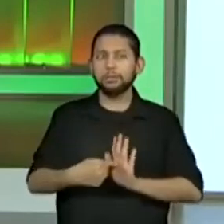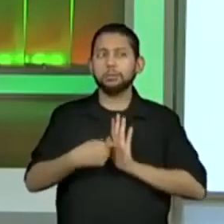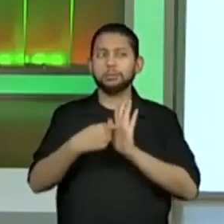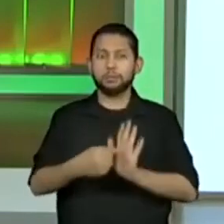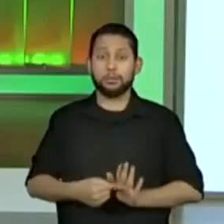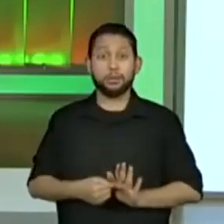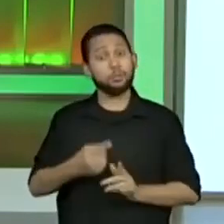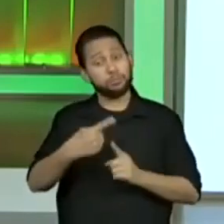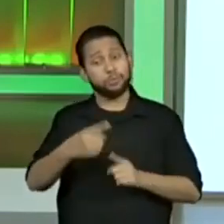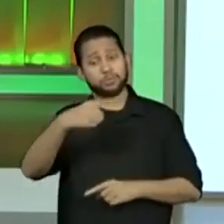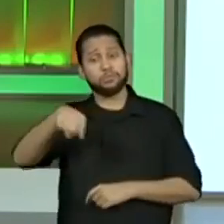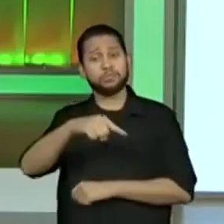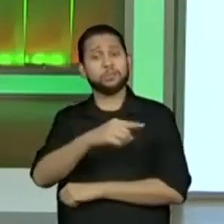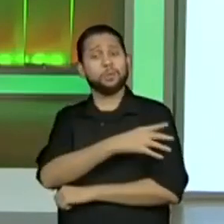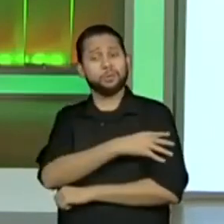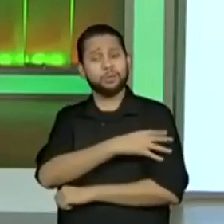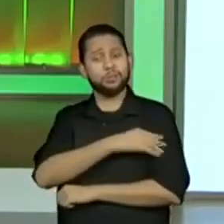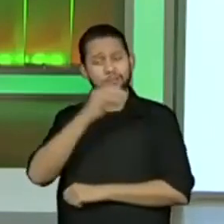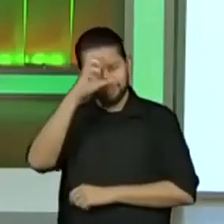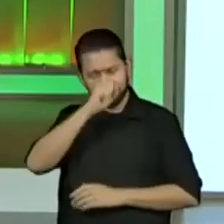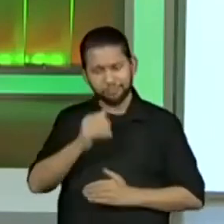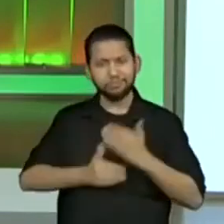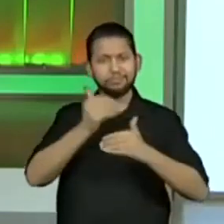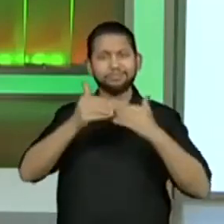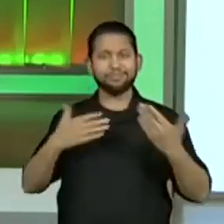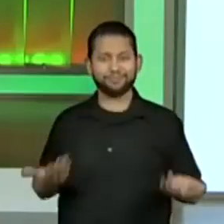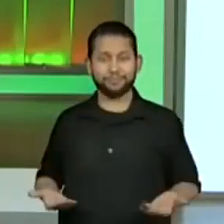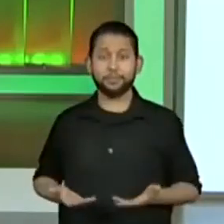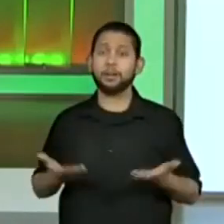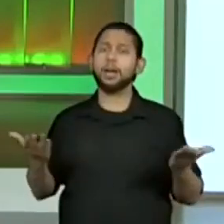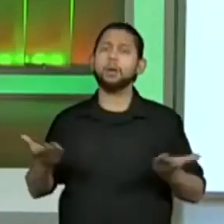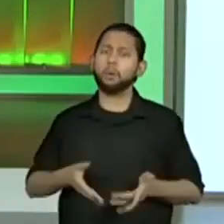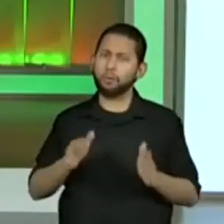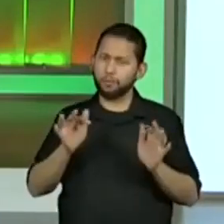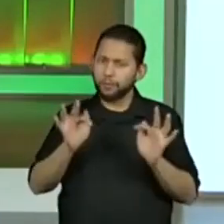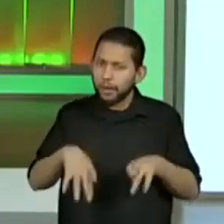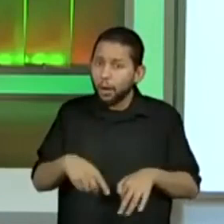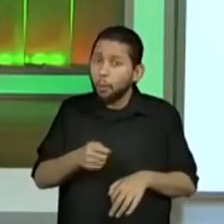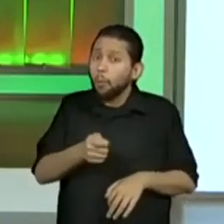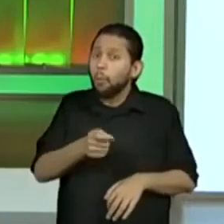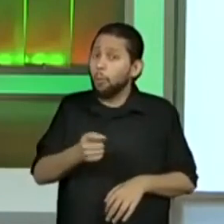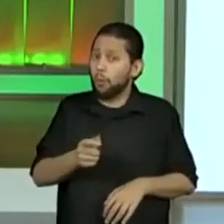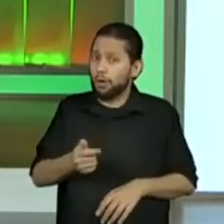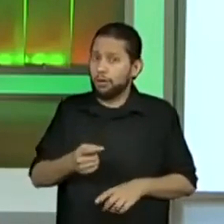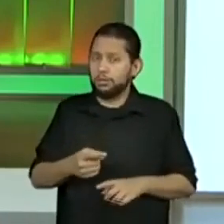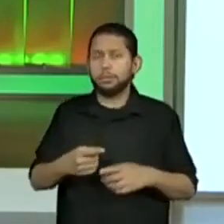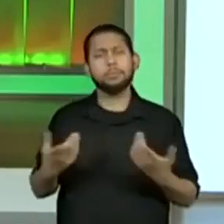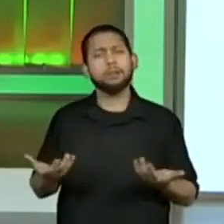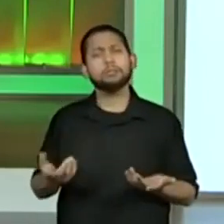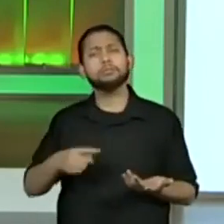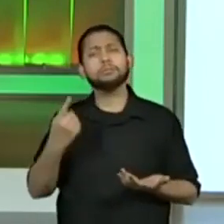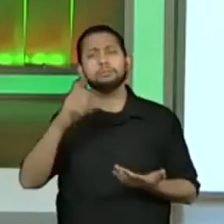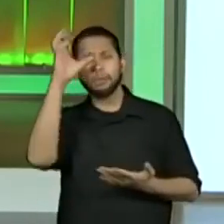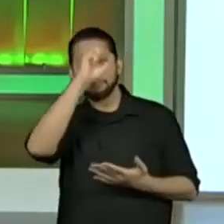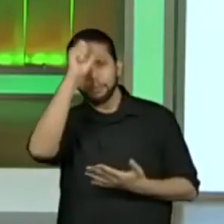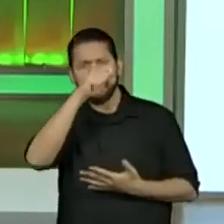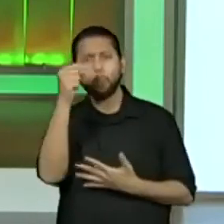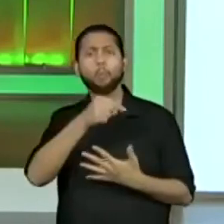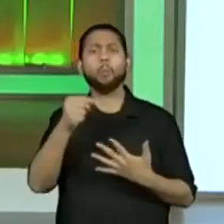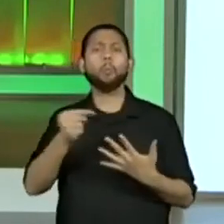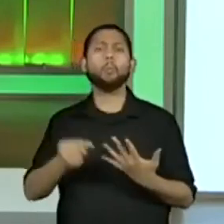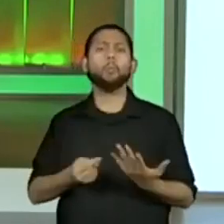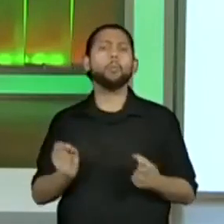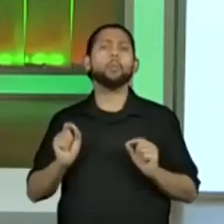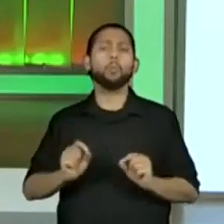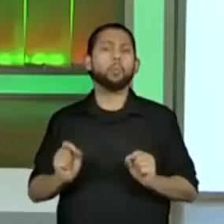você, aluno do quarto ano, tem que fazer. Mas antes de acabar, vamos lá. Quanta coisa a gente aprendeu hoje? O que será que a gente